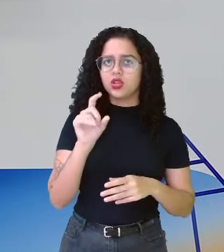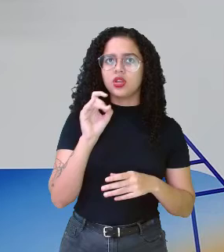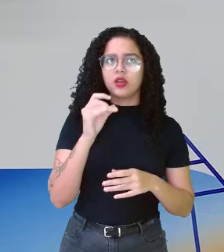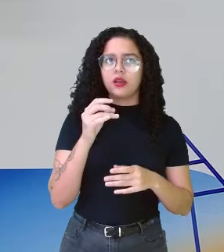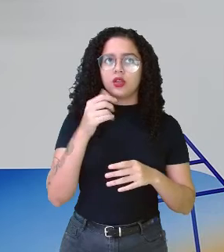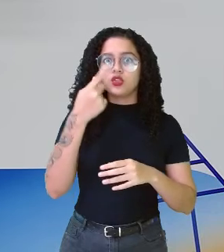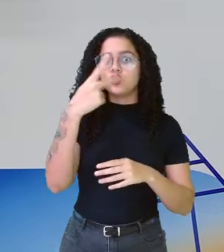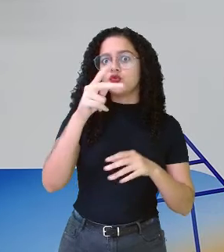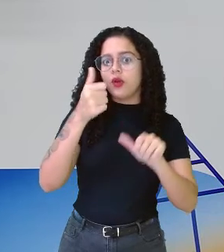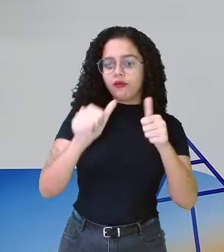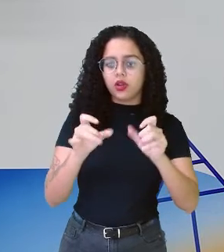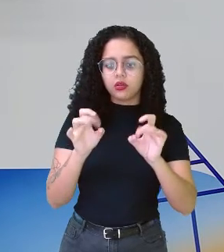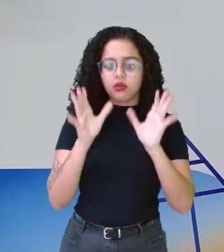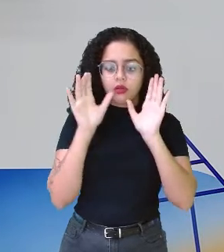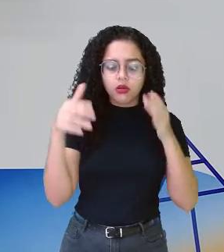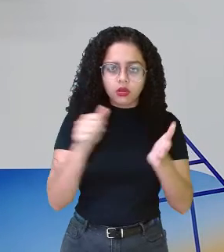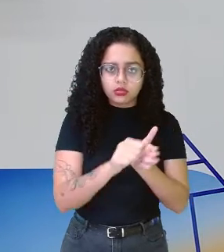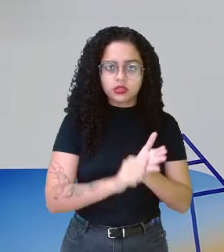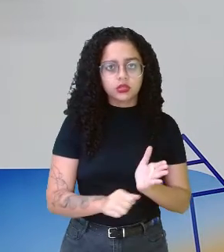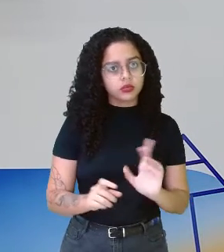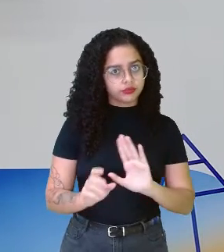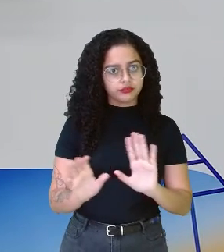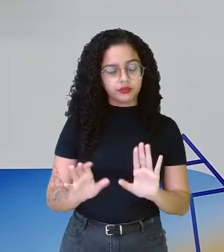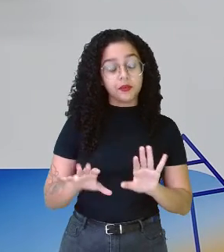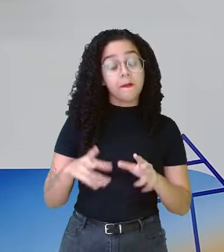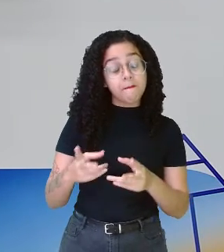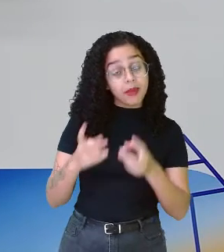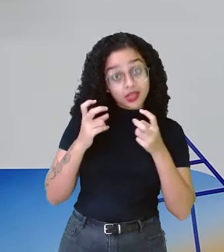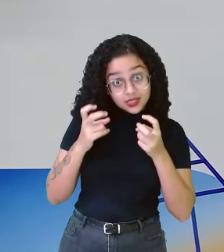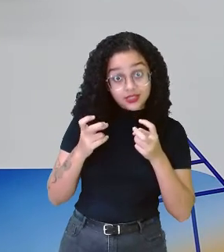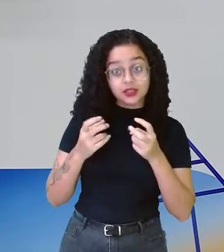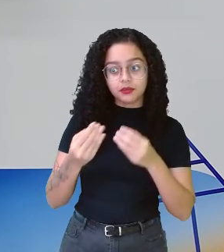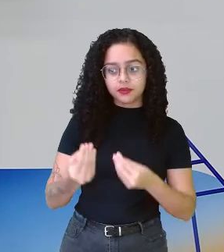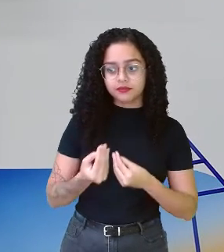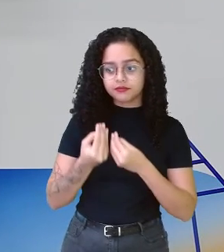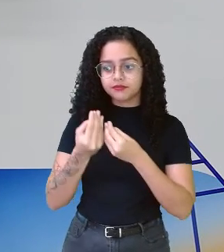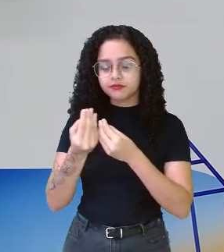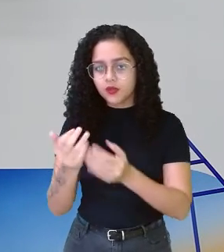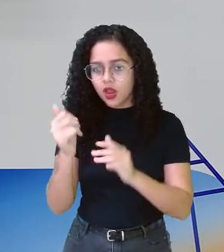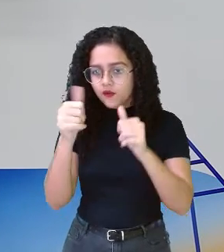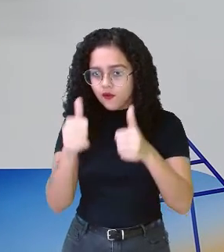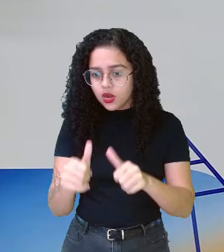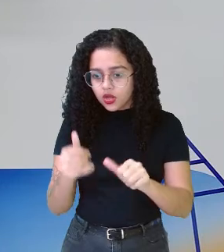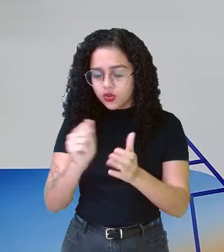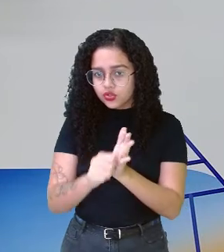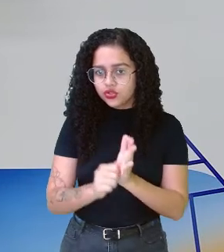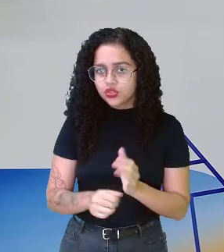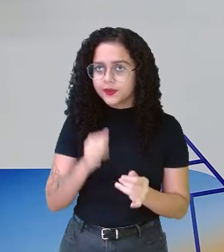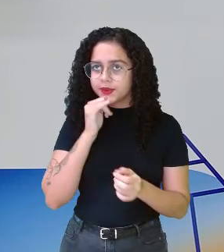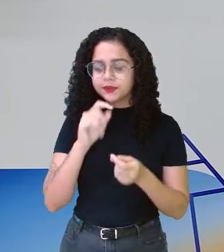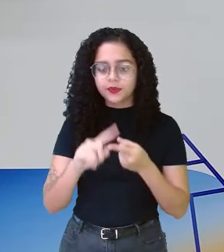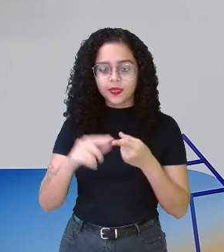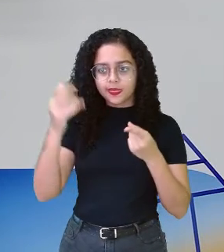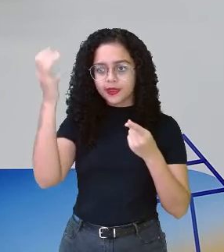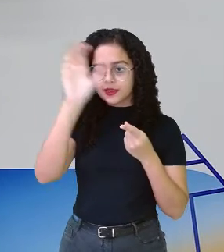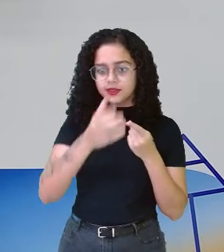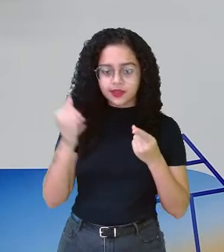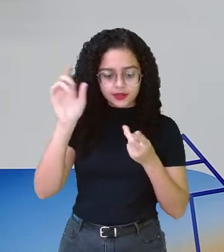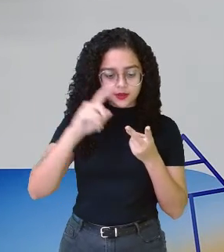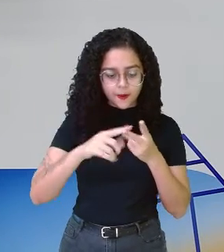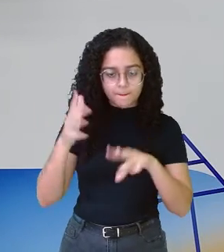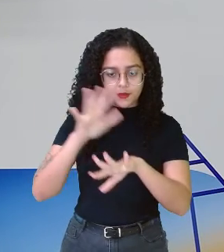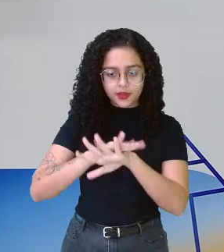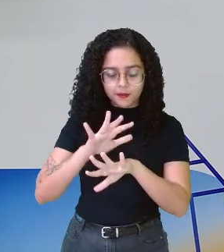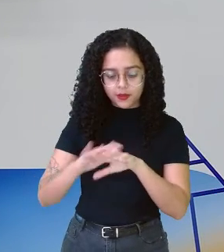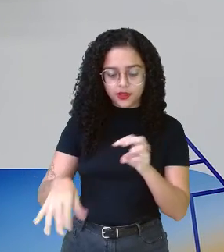escrita? Perceba, quando você coloca uma avaliação escrita de ciências, de matemática,